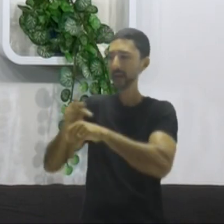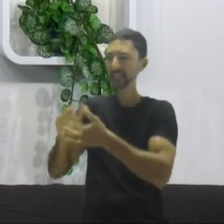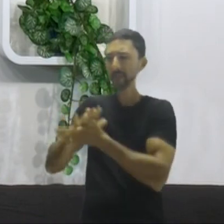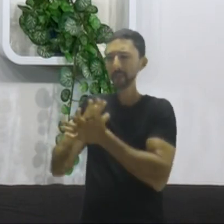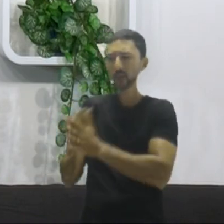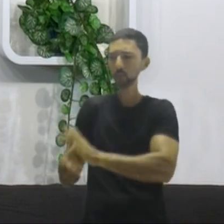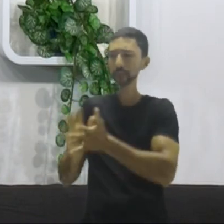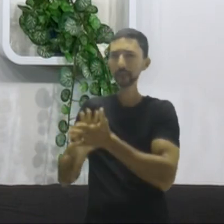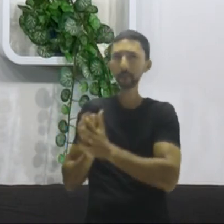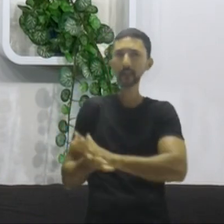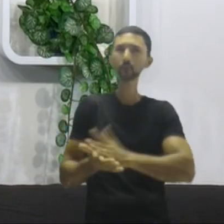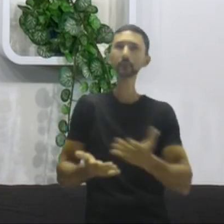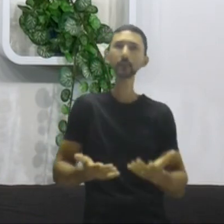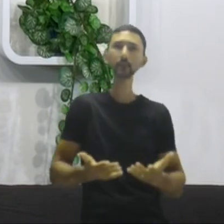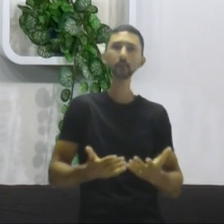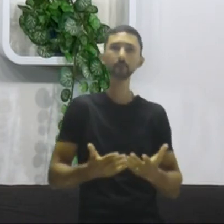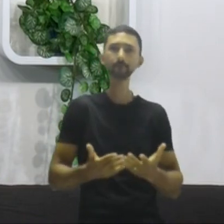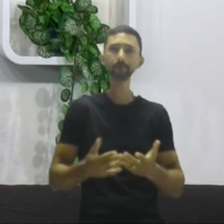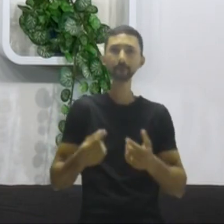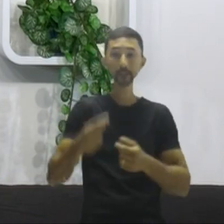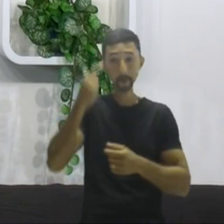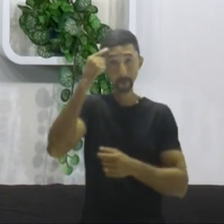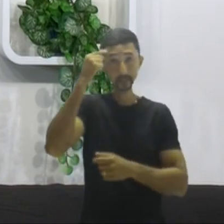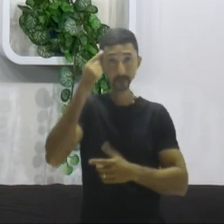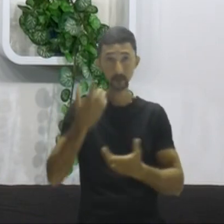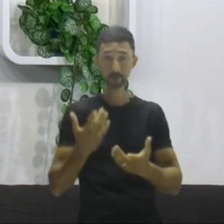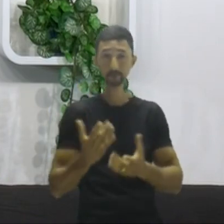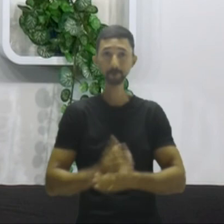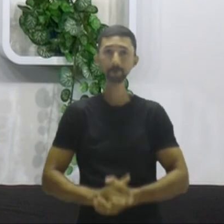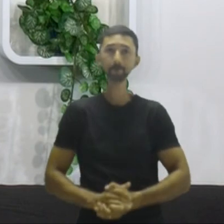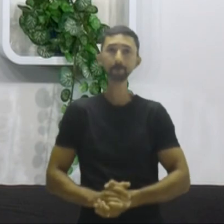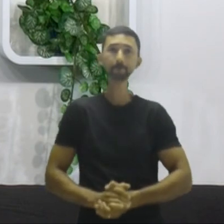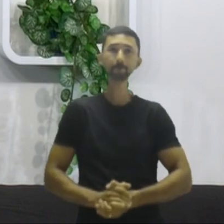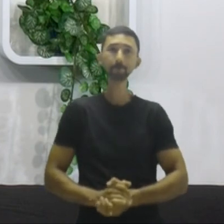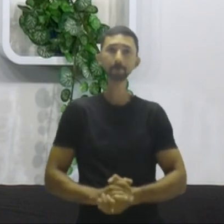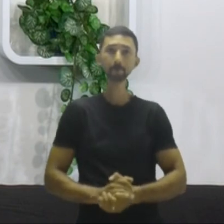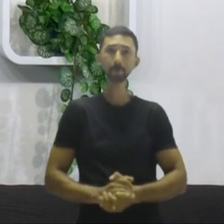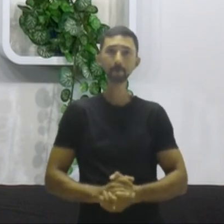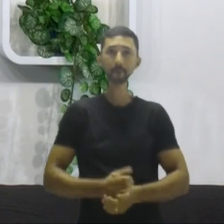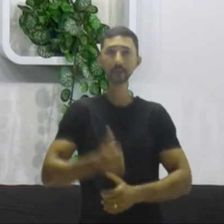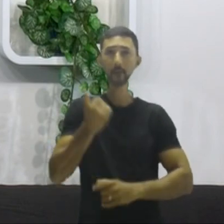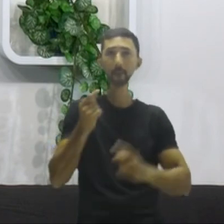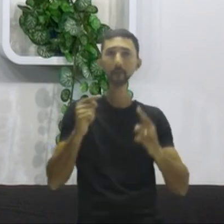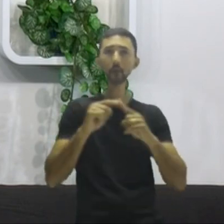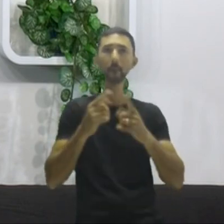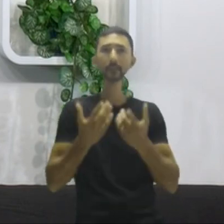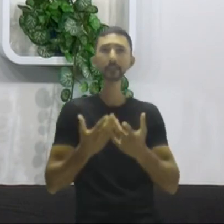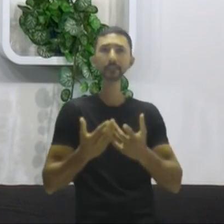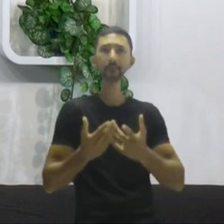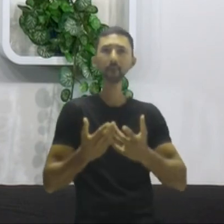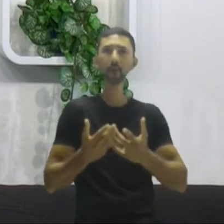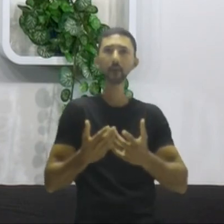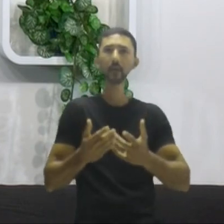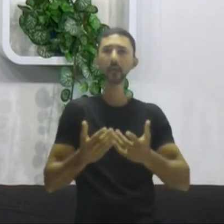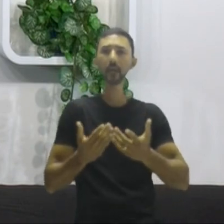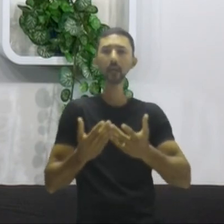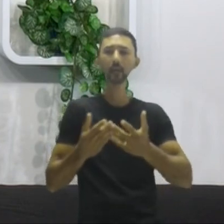Nós temos que ter isso em mente. Tudo bem? Esse é o primeiro motivo da